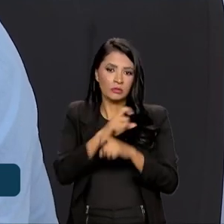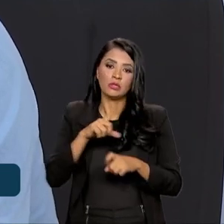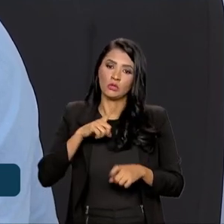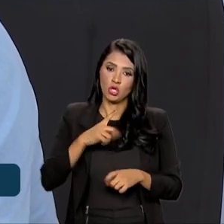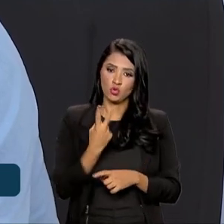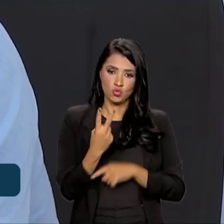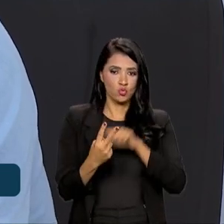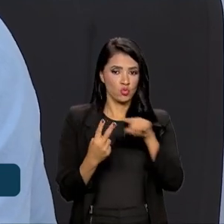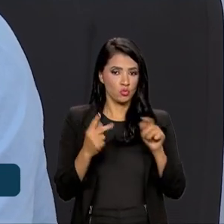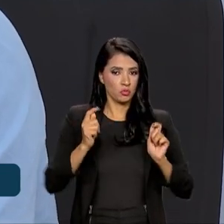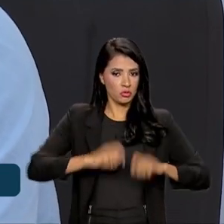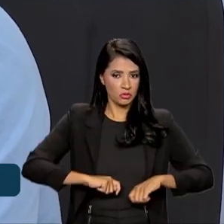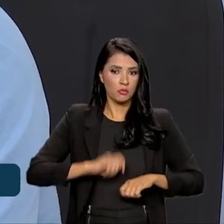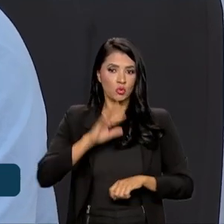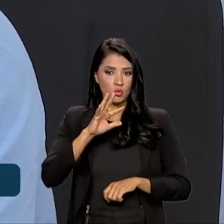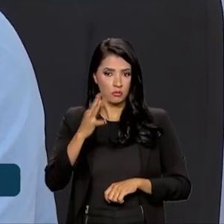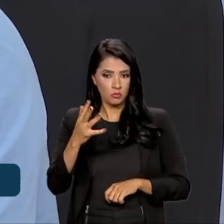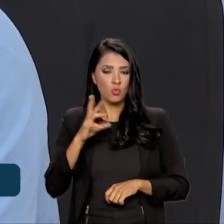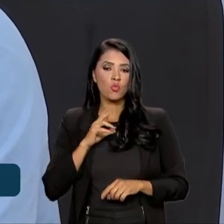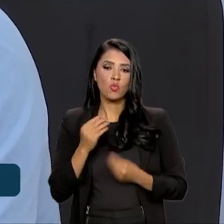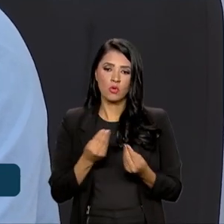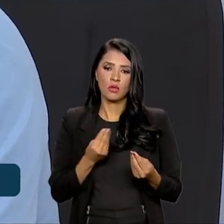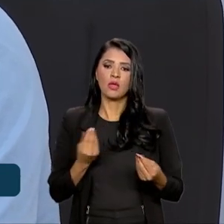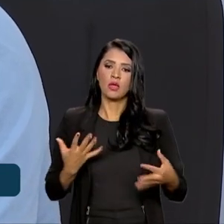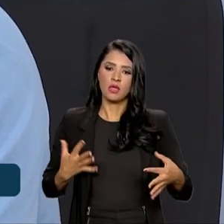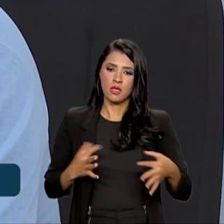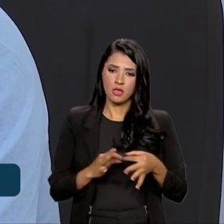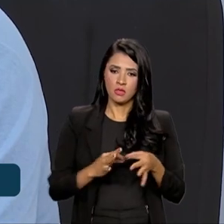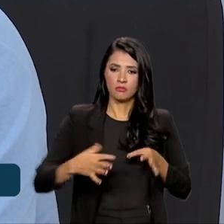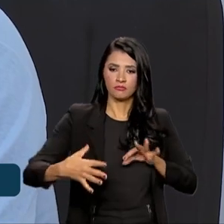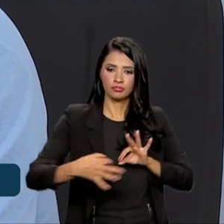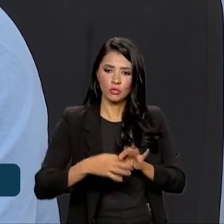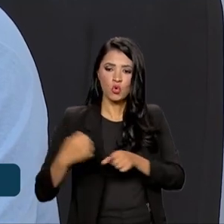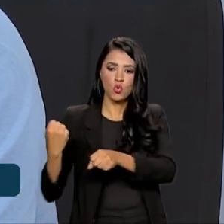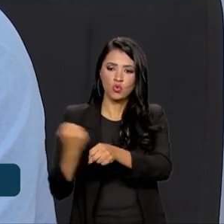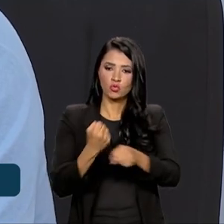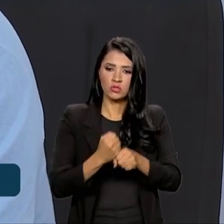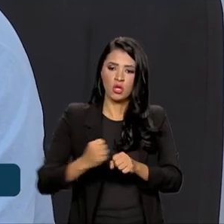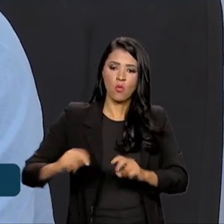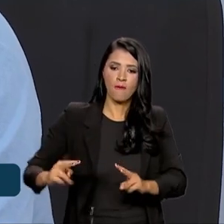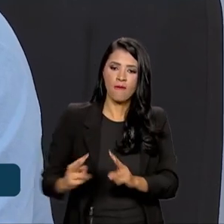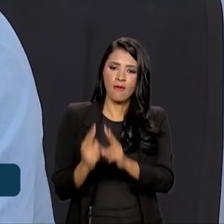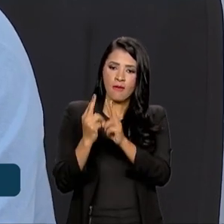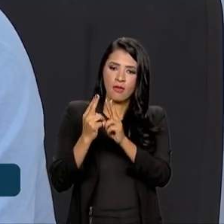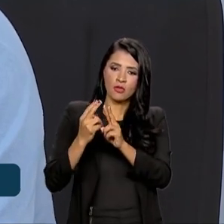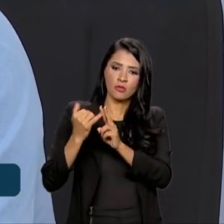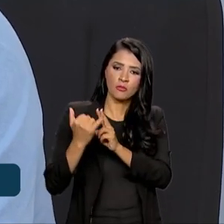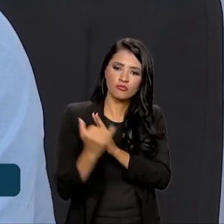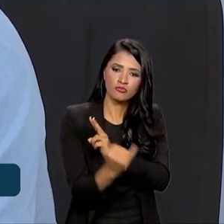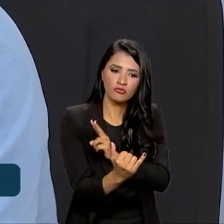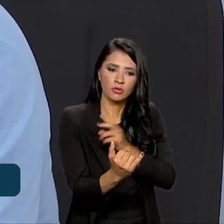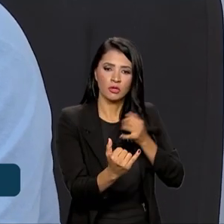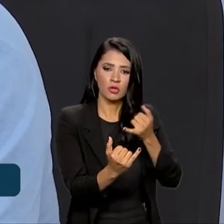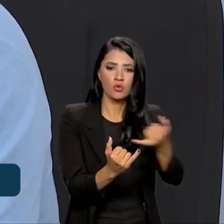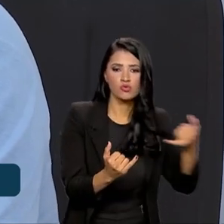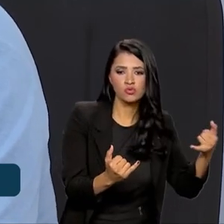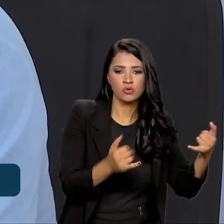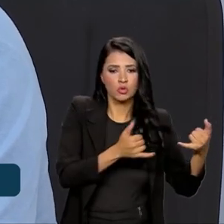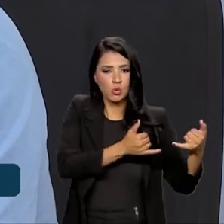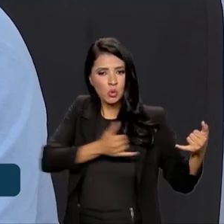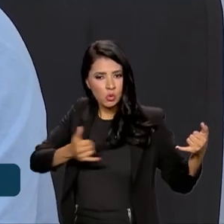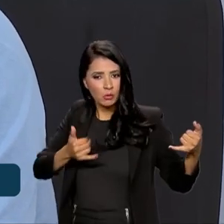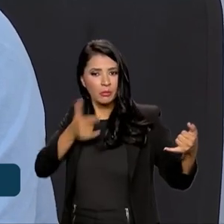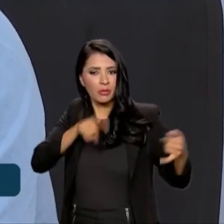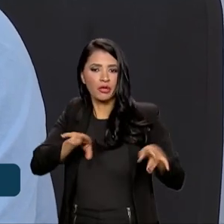soluções possíveis. A solução de interligação, que é a construção de redes para chegar a determinadas comunidades, isso